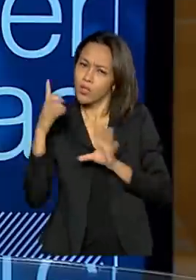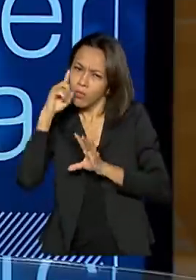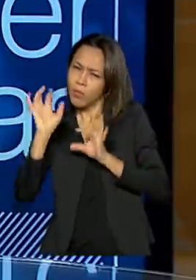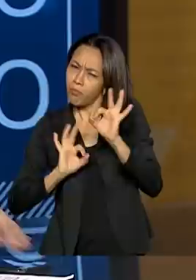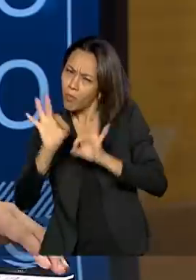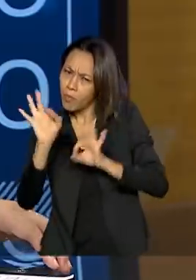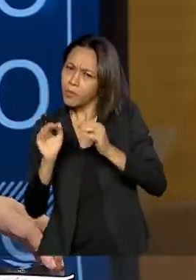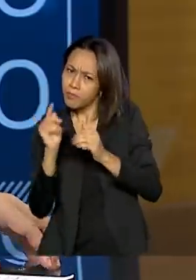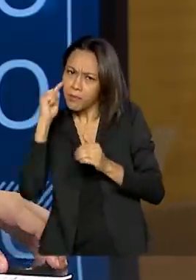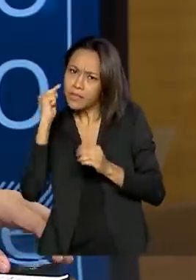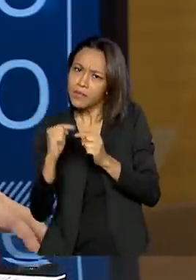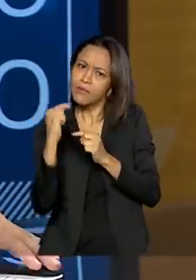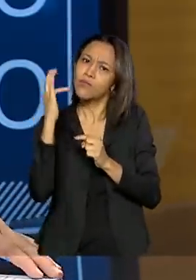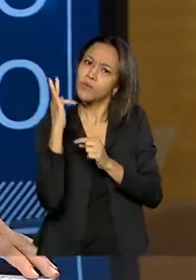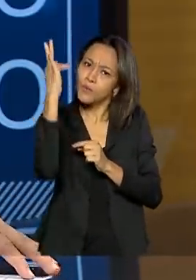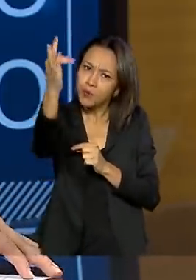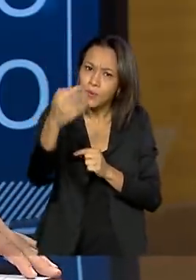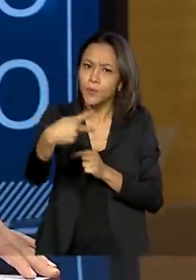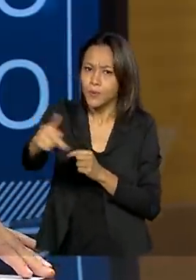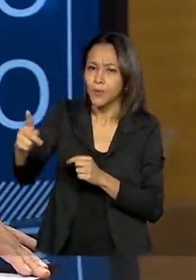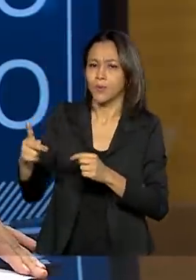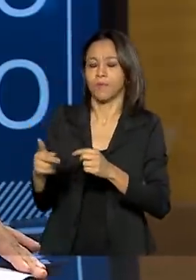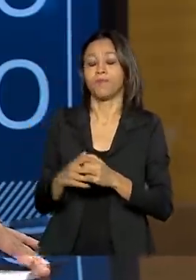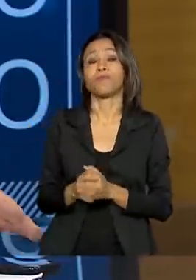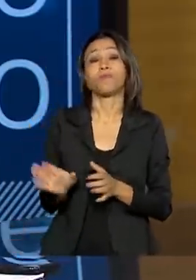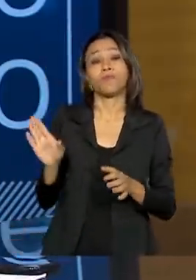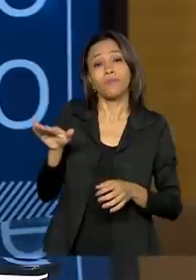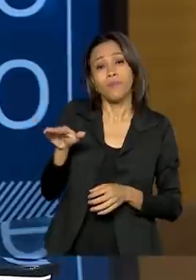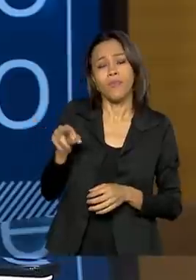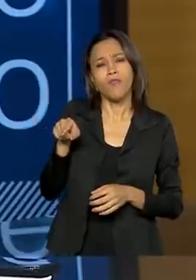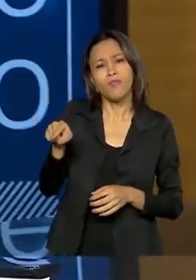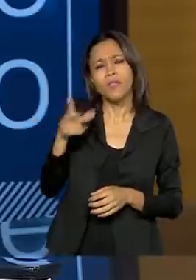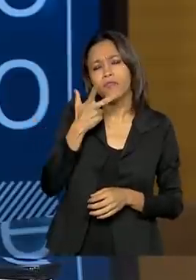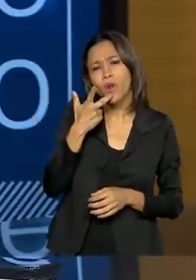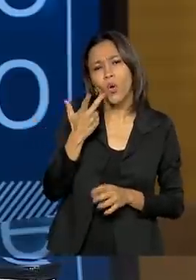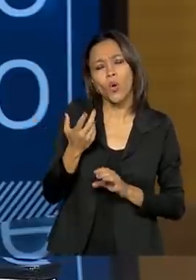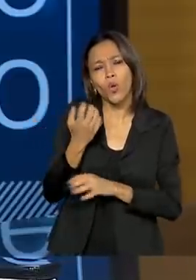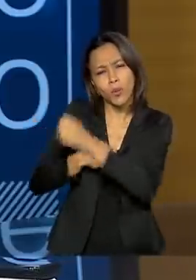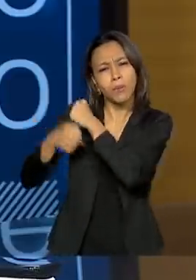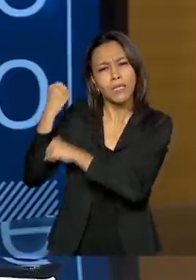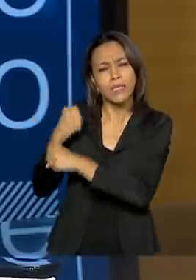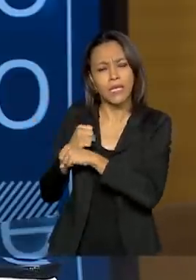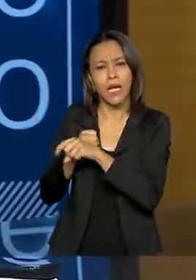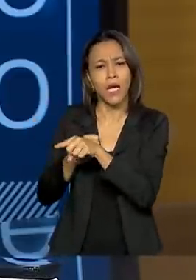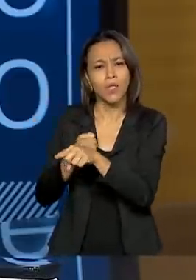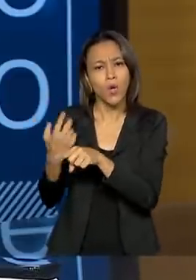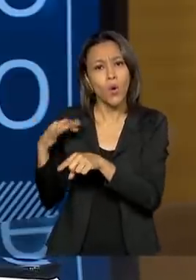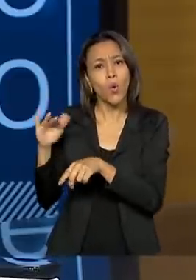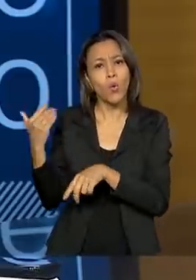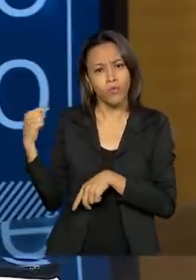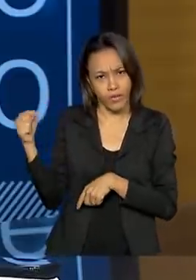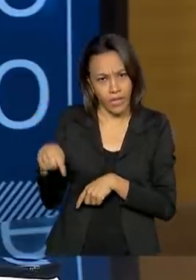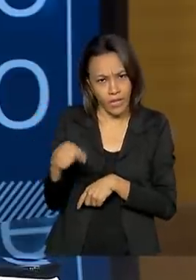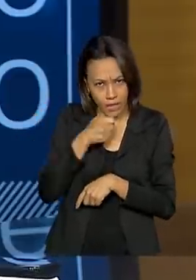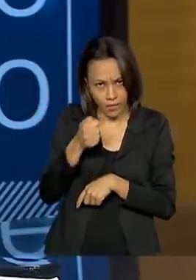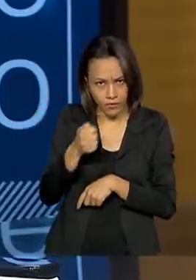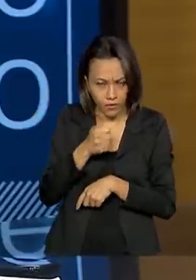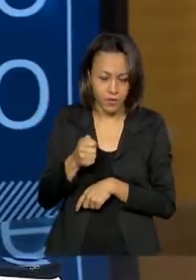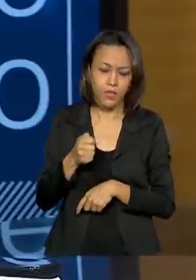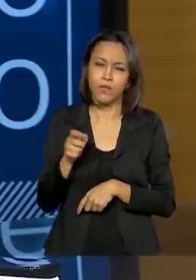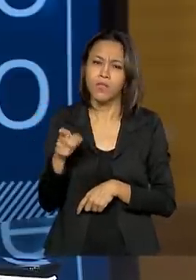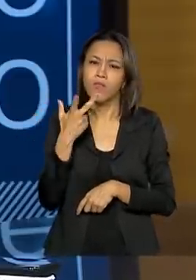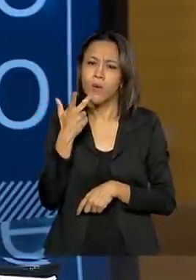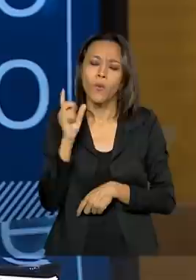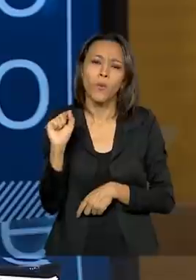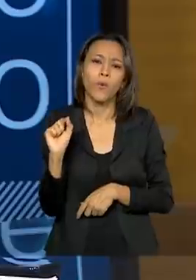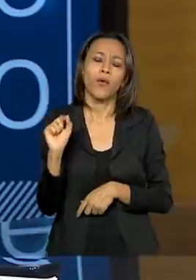frente. Isso também se insere naquilo que o senhor fala, o senhor falou isso no ano passado, quando veio aqui no Brasil em pauta, é